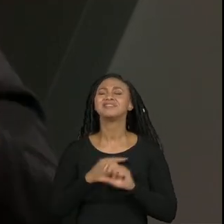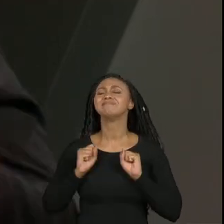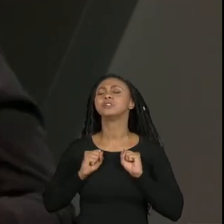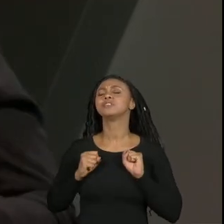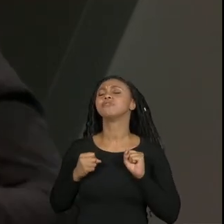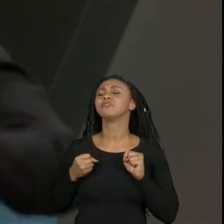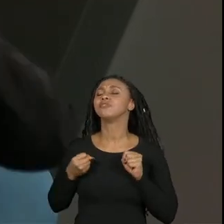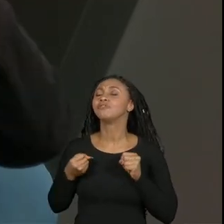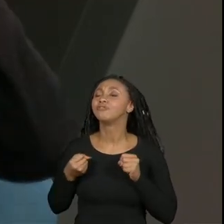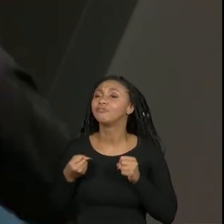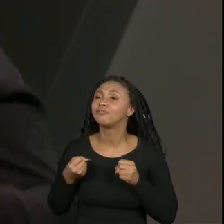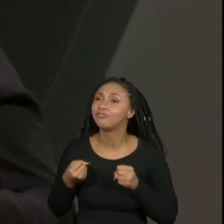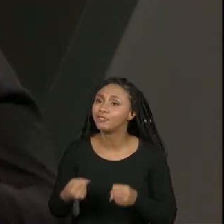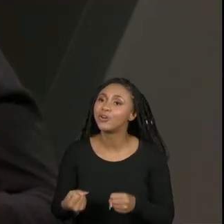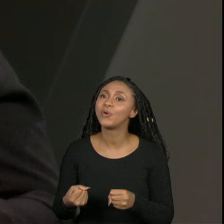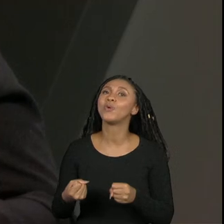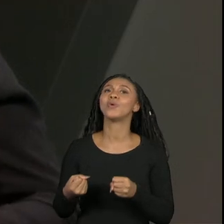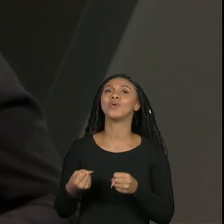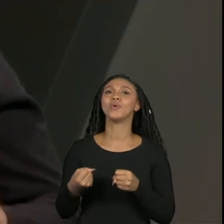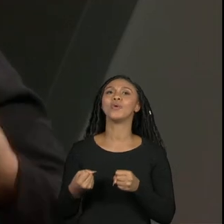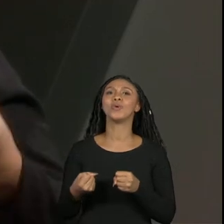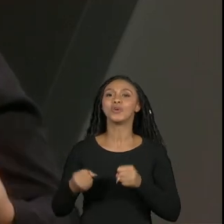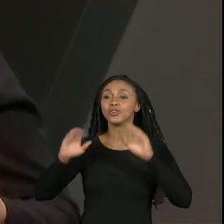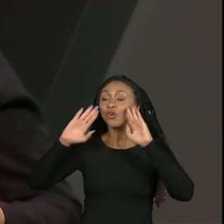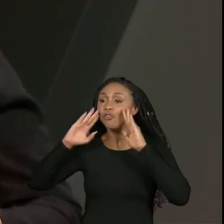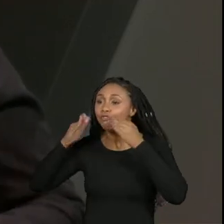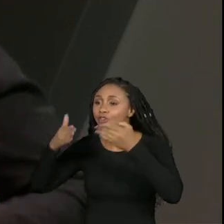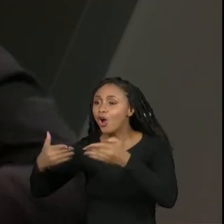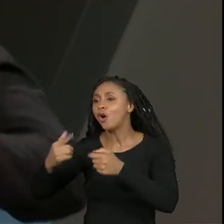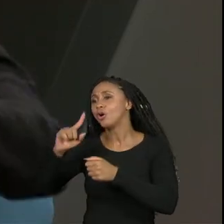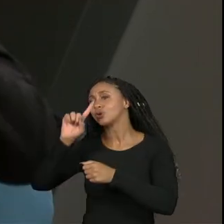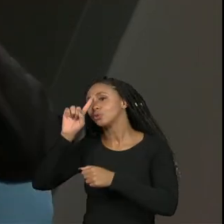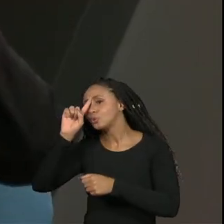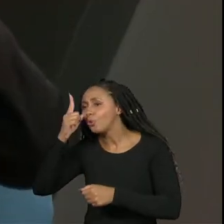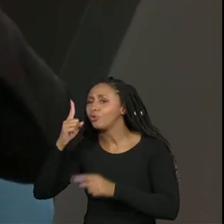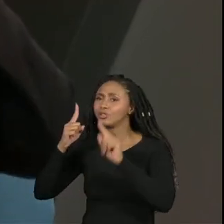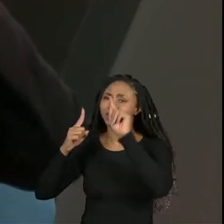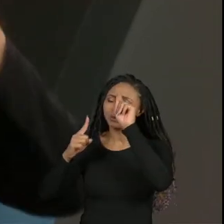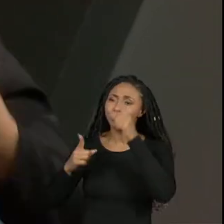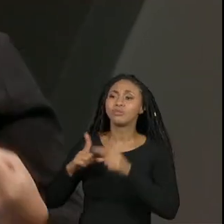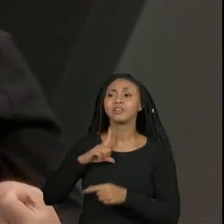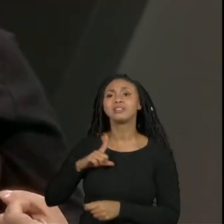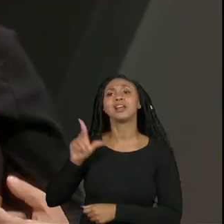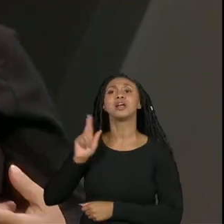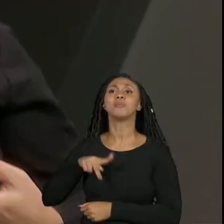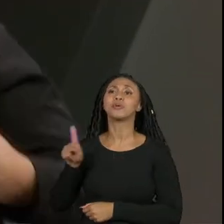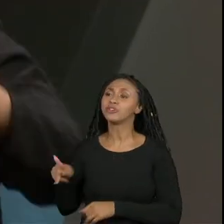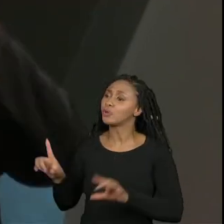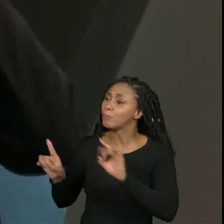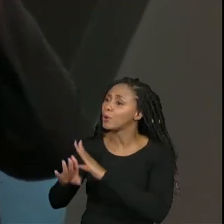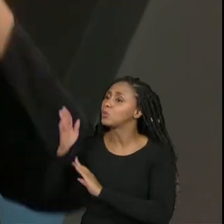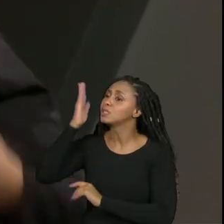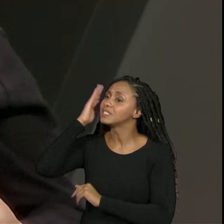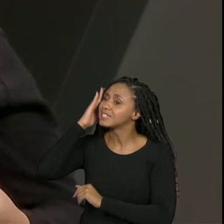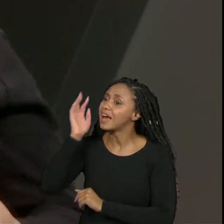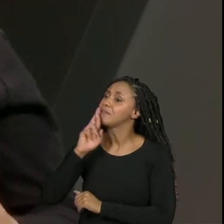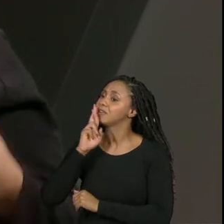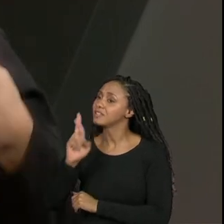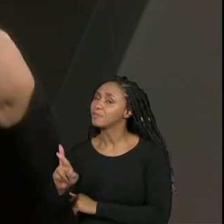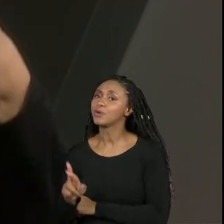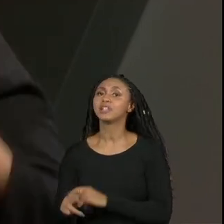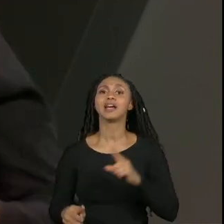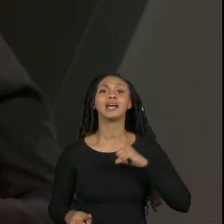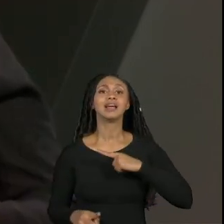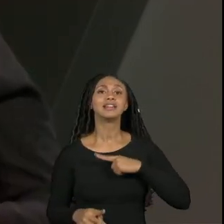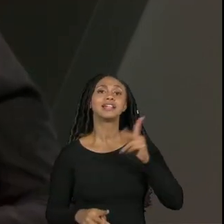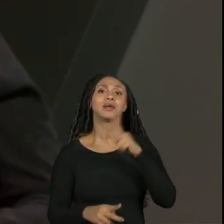grande Simone para fortalecer os fóruns de dúvidas a gente tem mediadores preparados a gente tem facilitadores